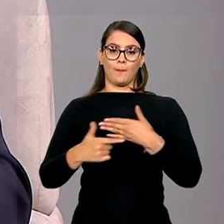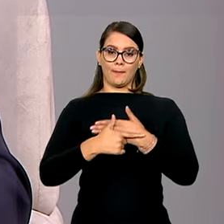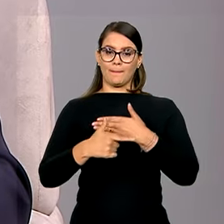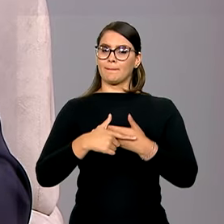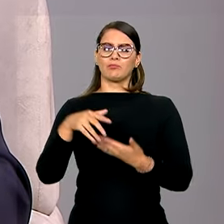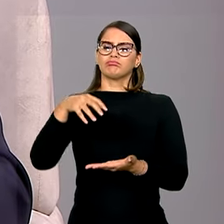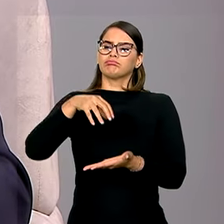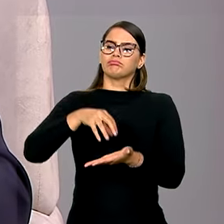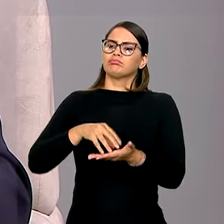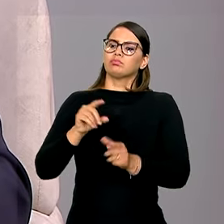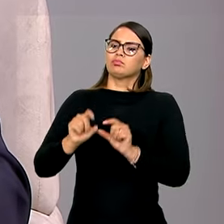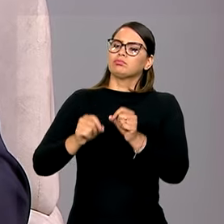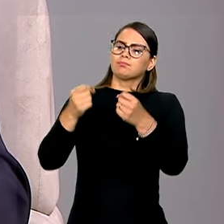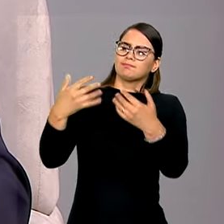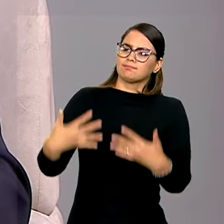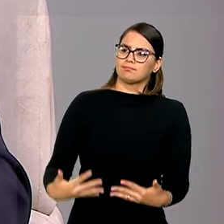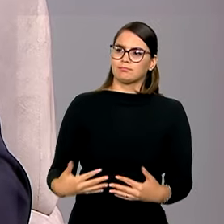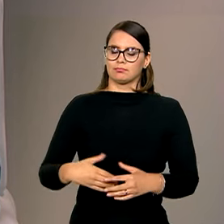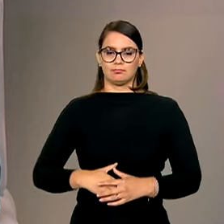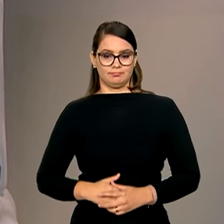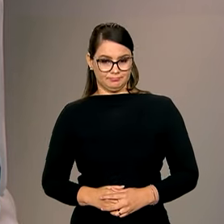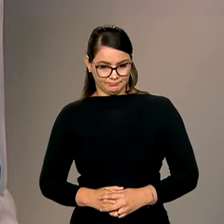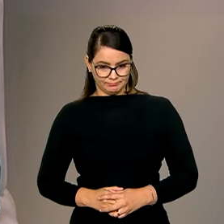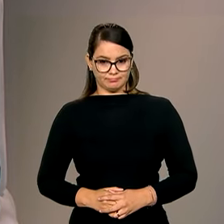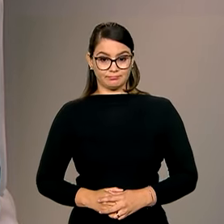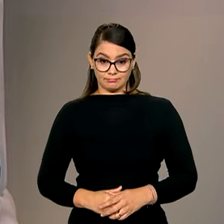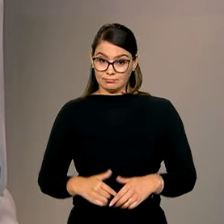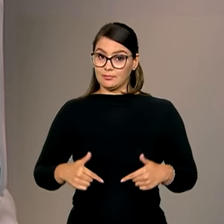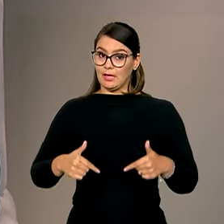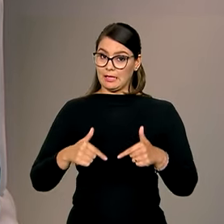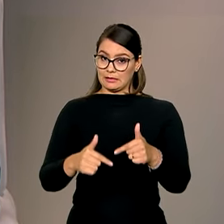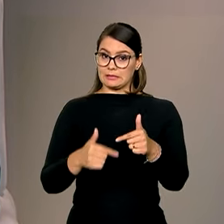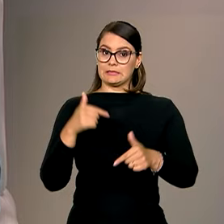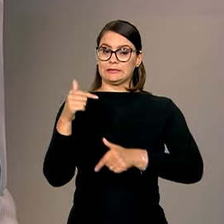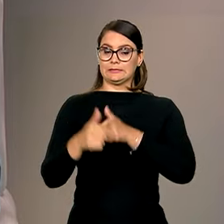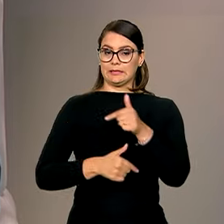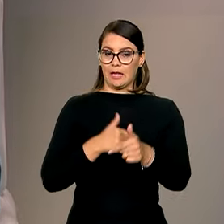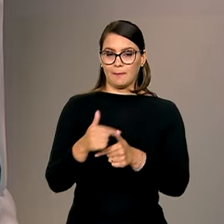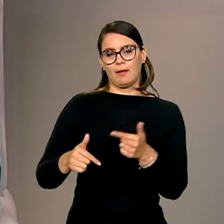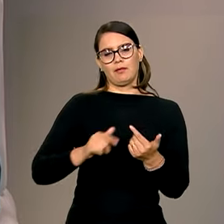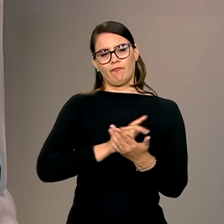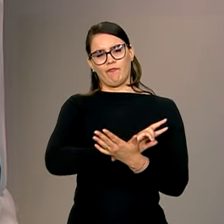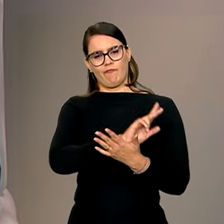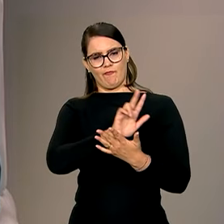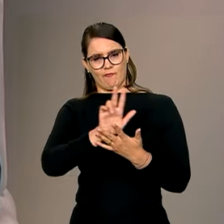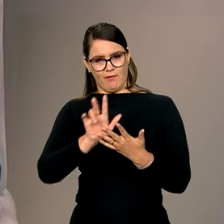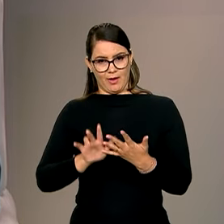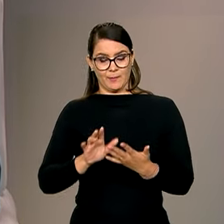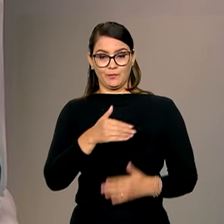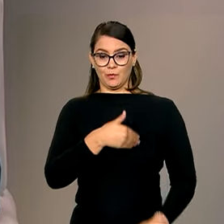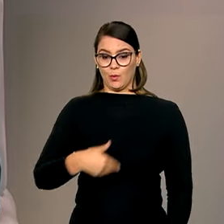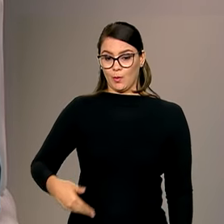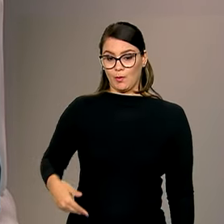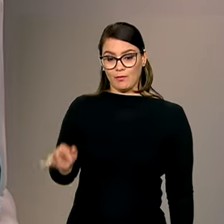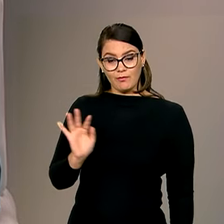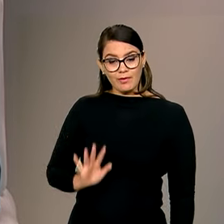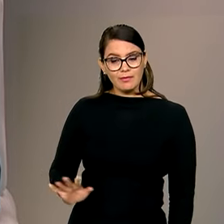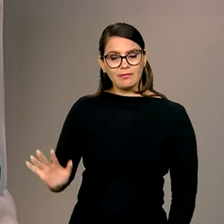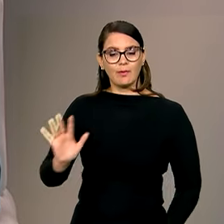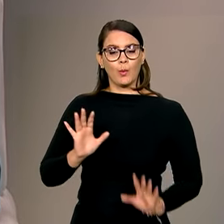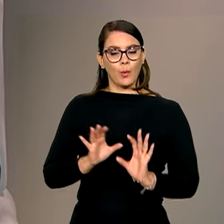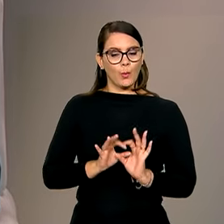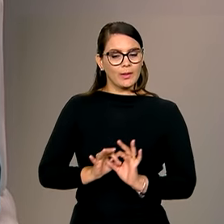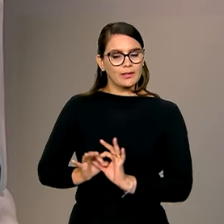órgão especificamente, Rodrigo? Bem, é uma ação que a gente está trabalhando com vários órgãos. O governo federal está bastante unido